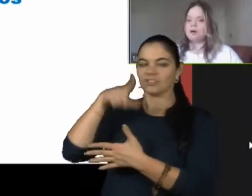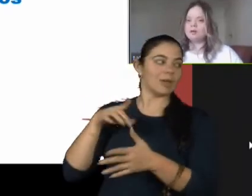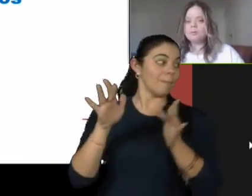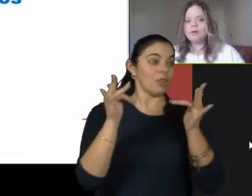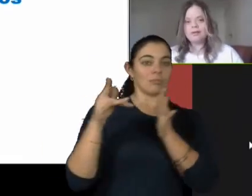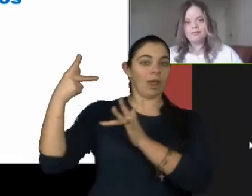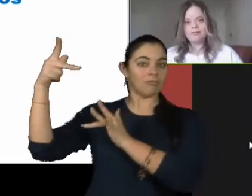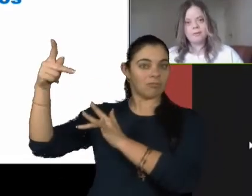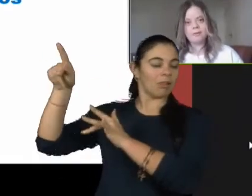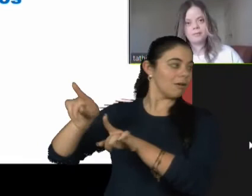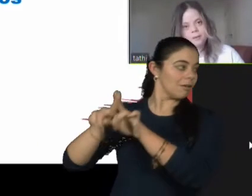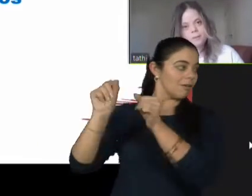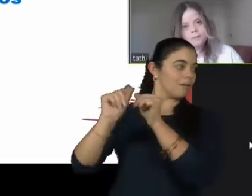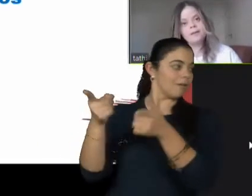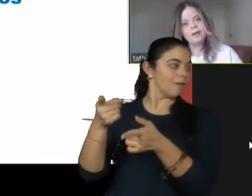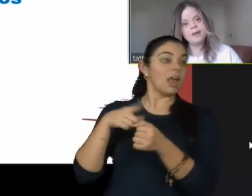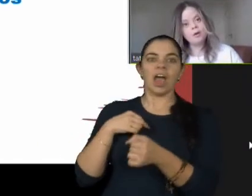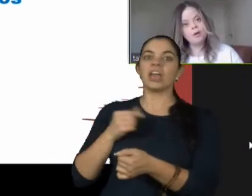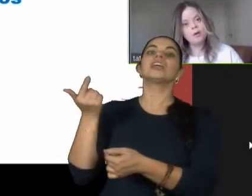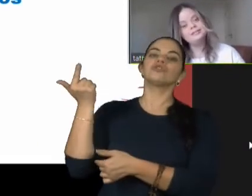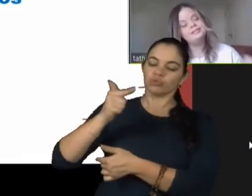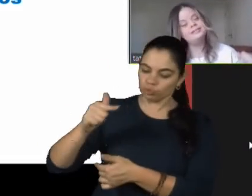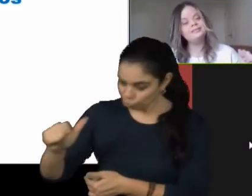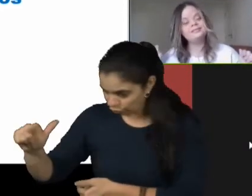logo depois ele foi para a manhã para ver a minha rotina.